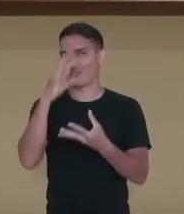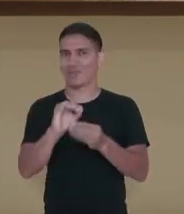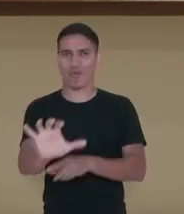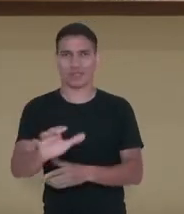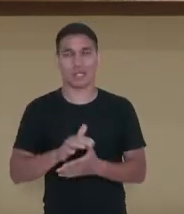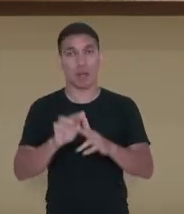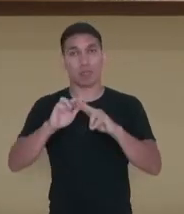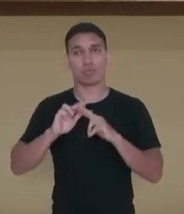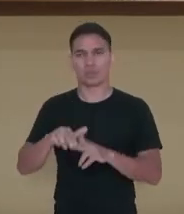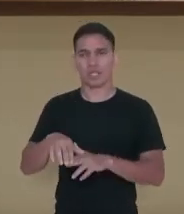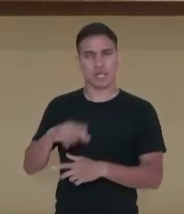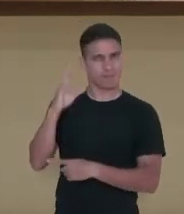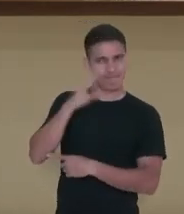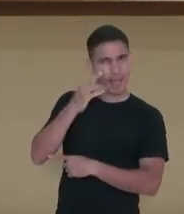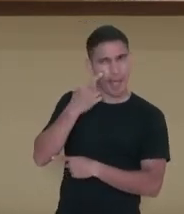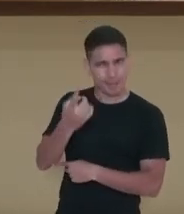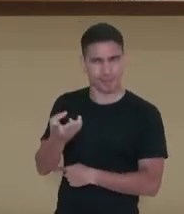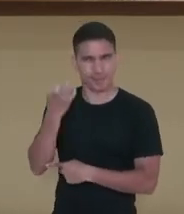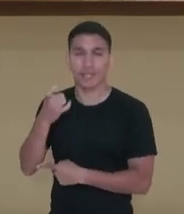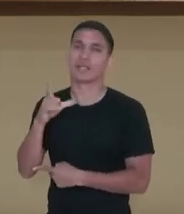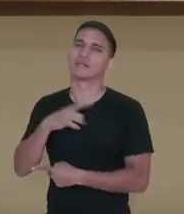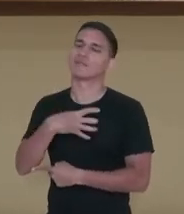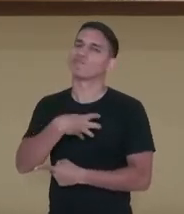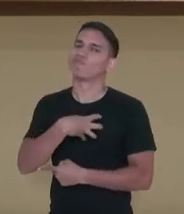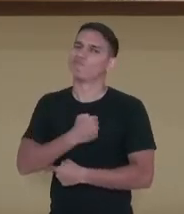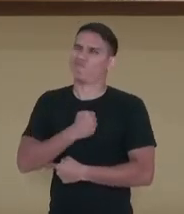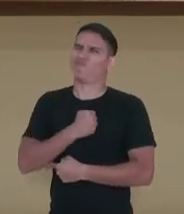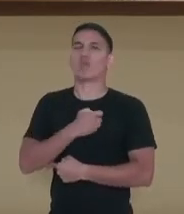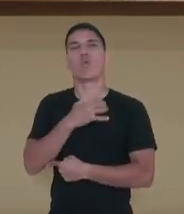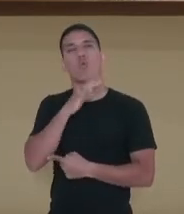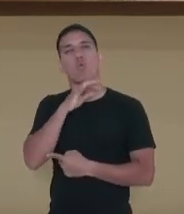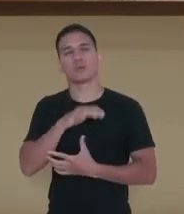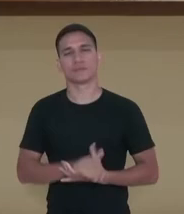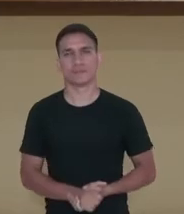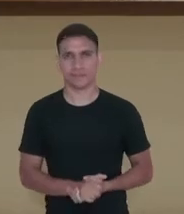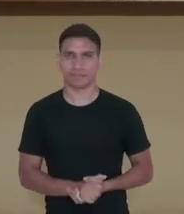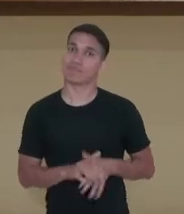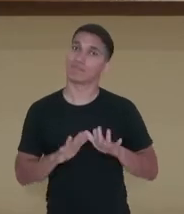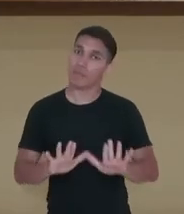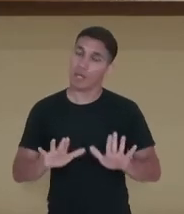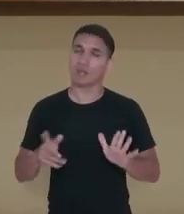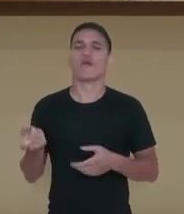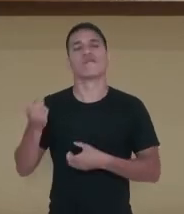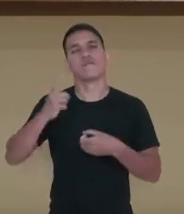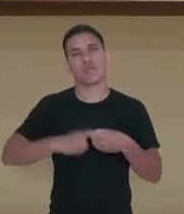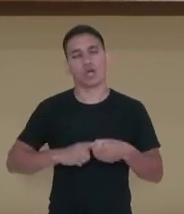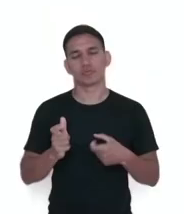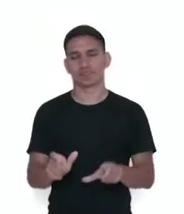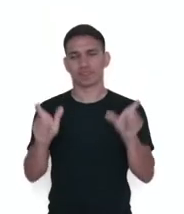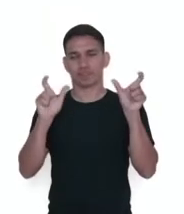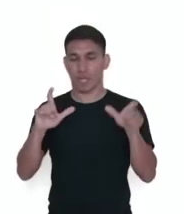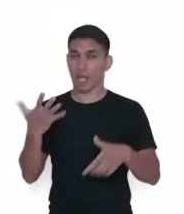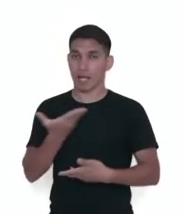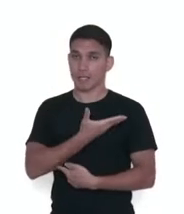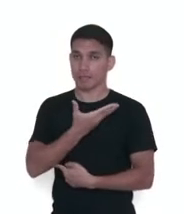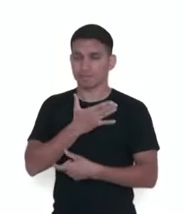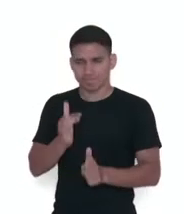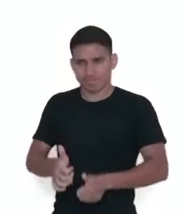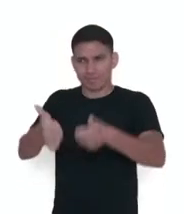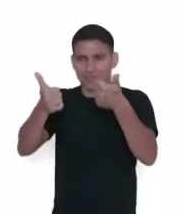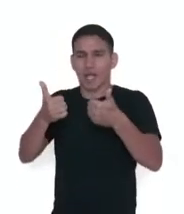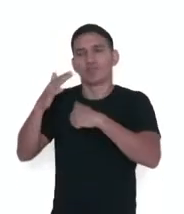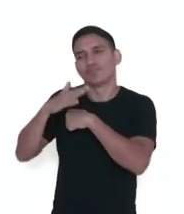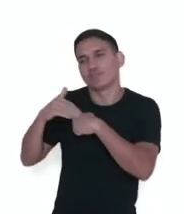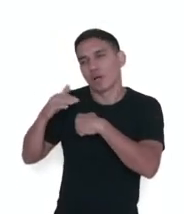Então a palavra maldade trouxe ali um sentimento ruim. Mas voltemos às palavras amigas. As que mimam,